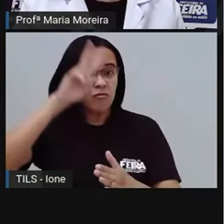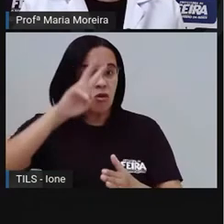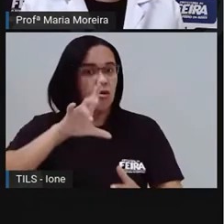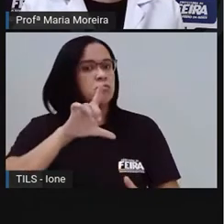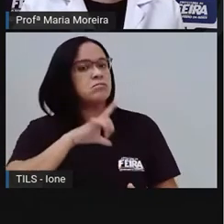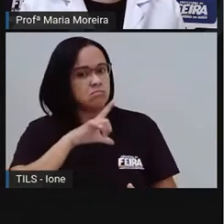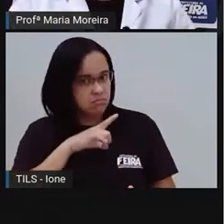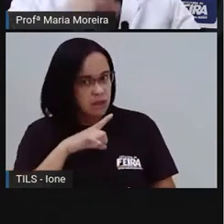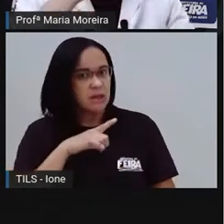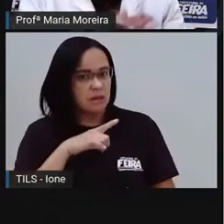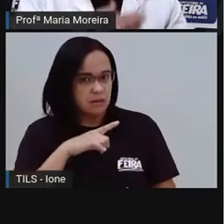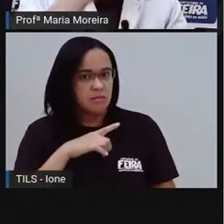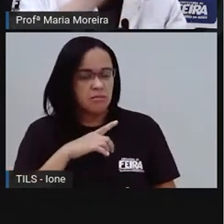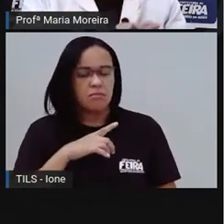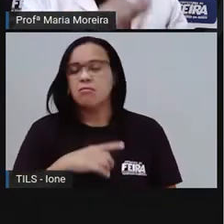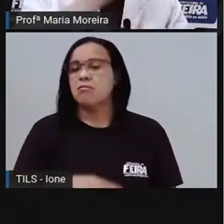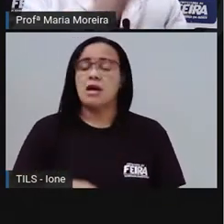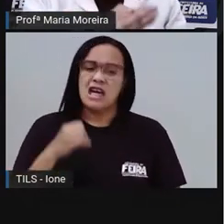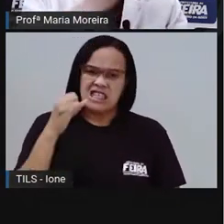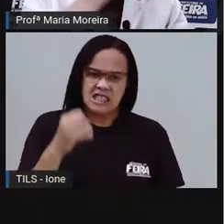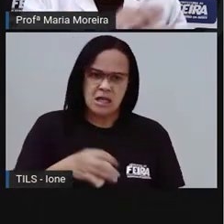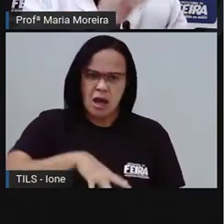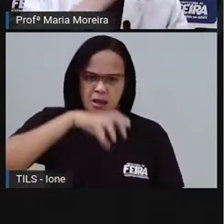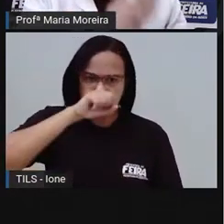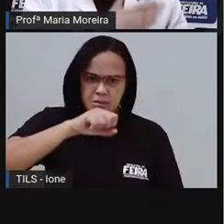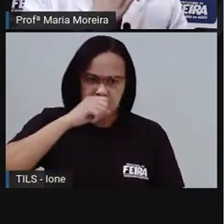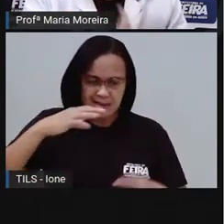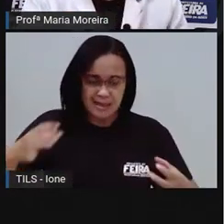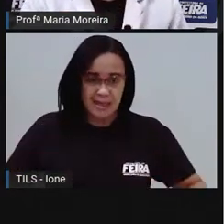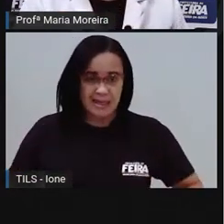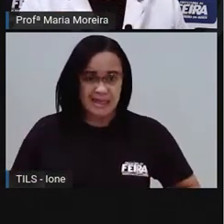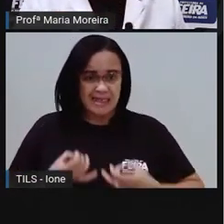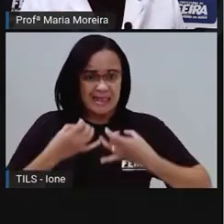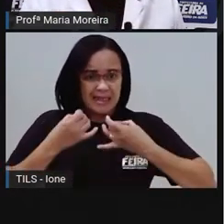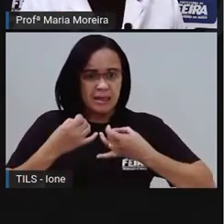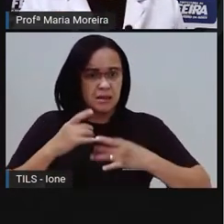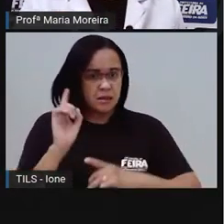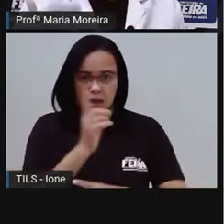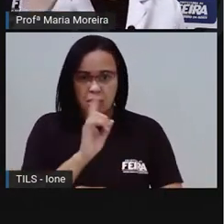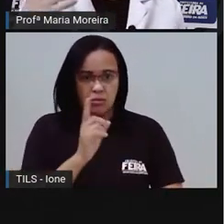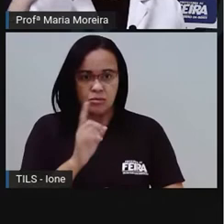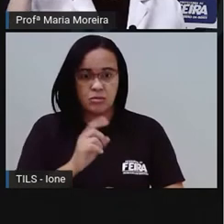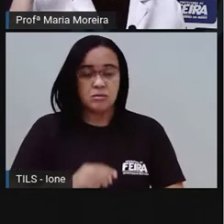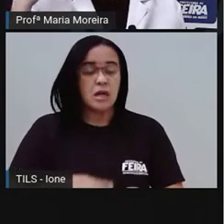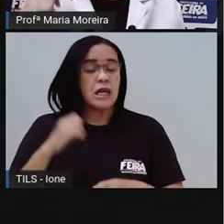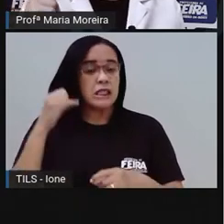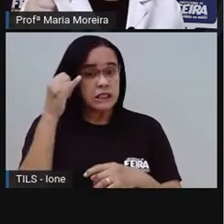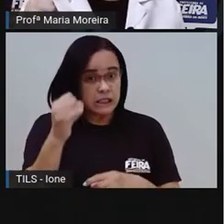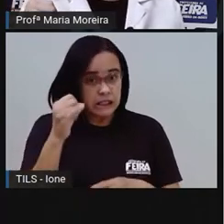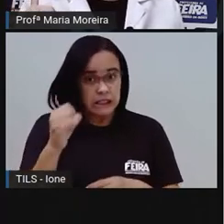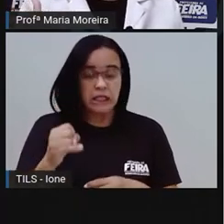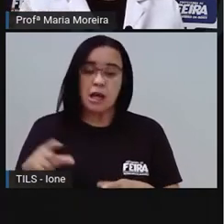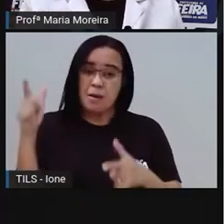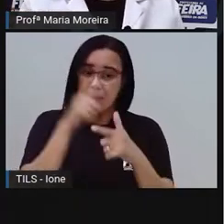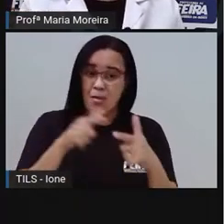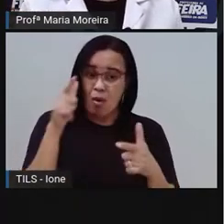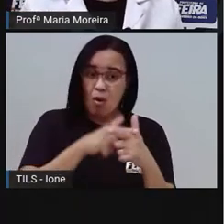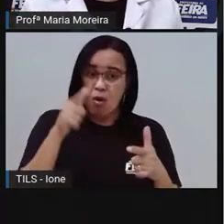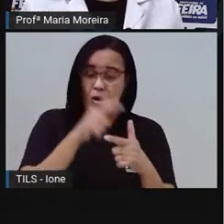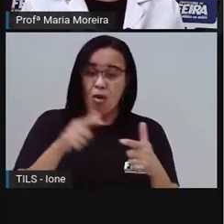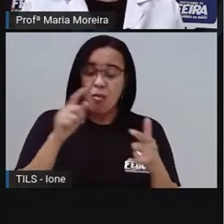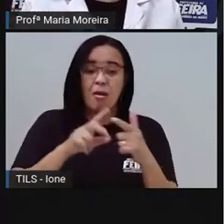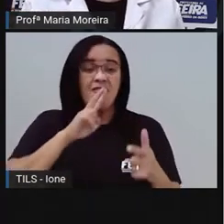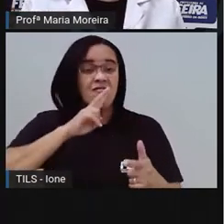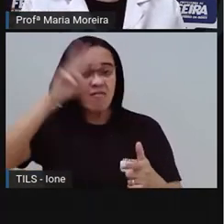em casos extremos, né? Da pessoa que ficou ali exposta há muito tempo. A ausência ou atrofia do cérebro em recém